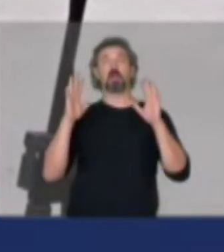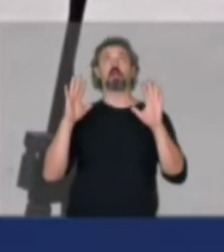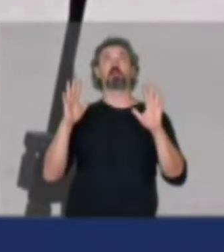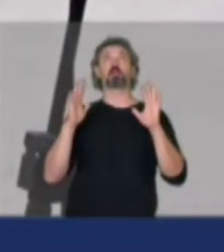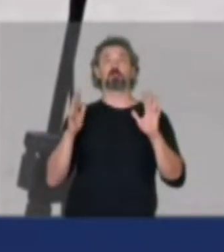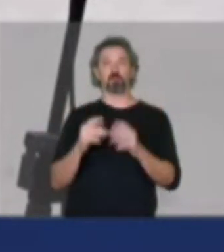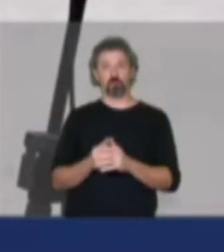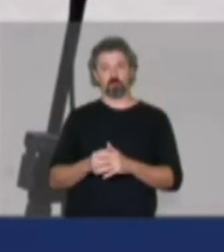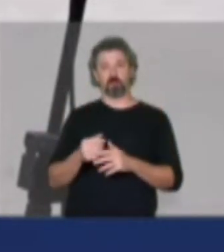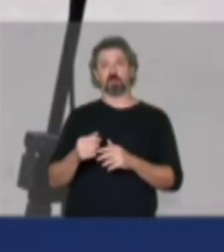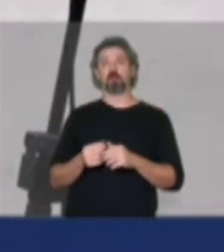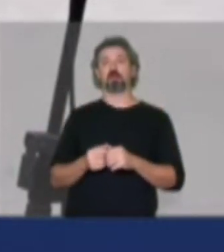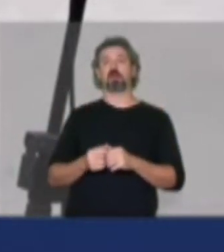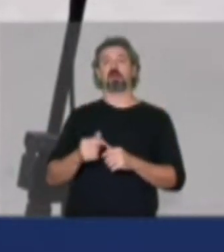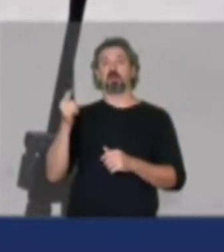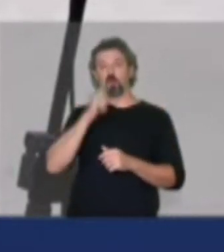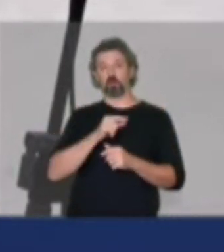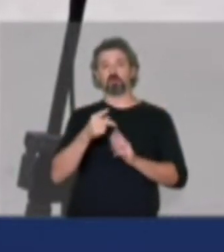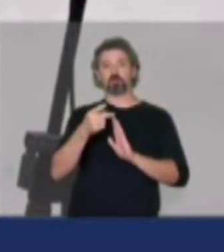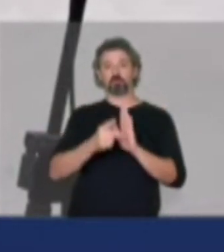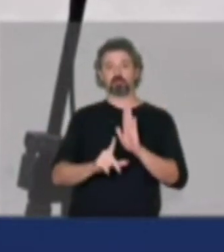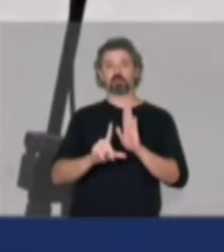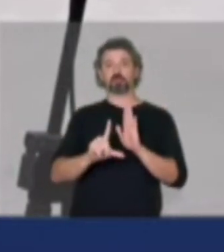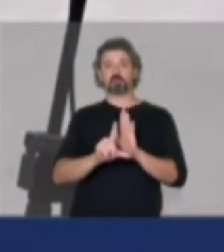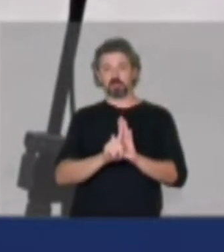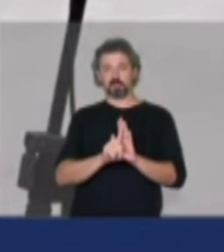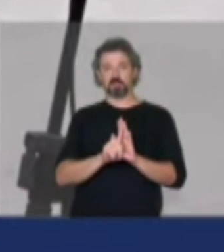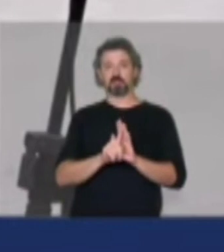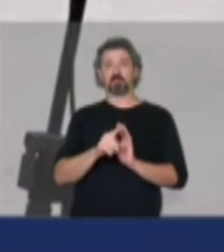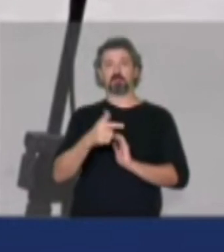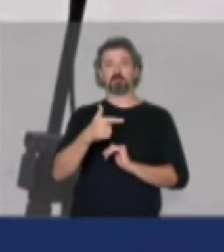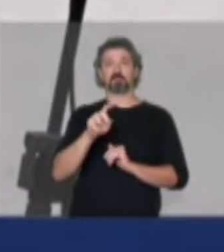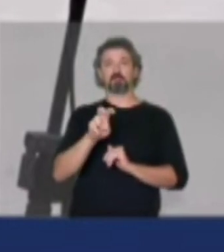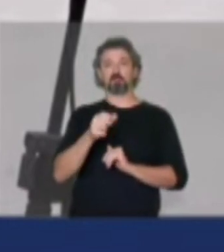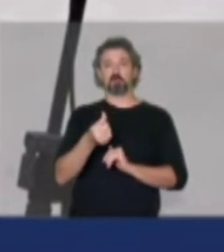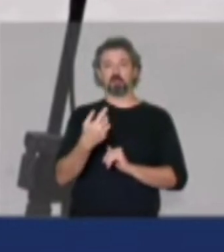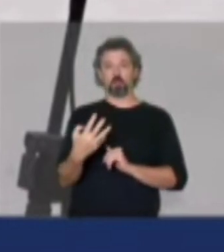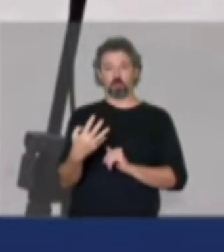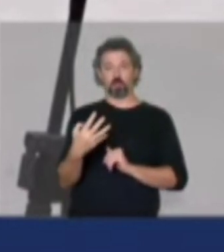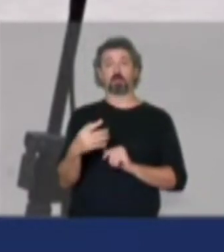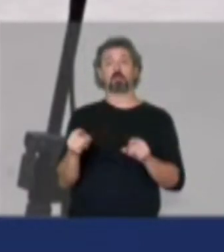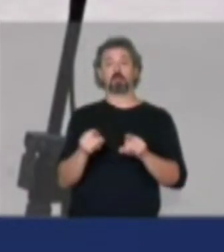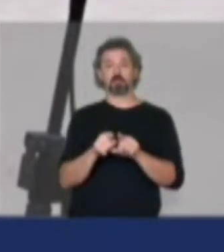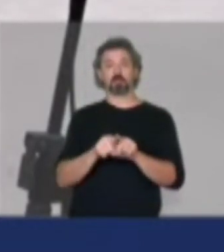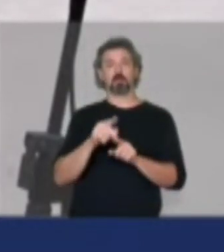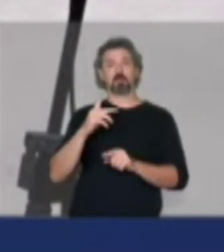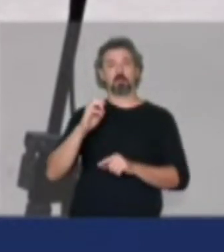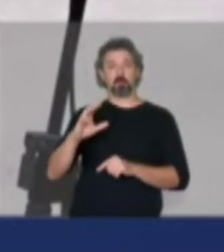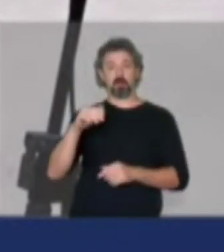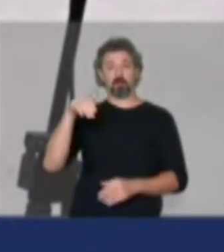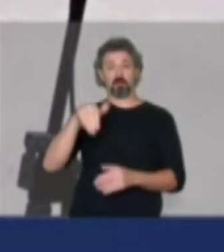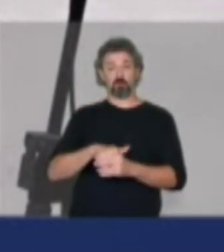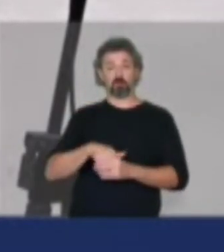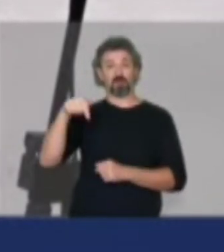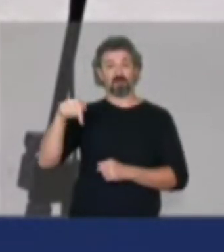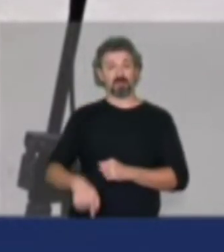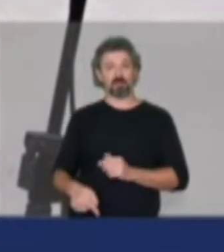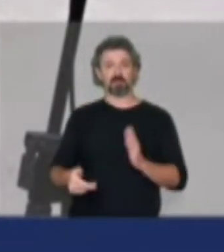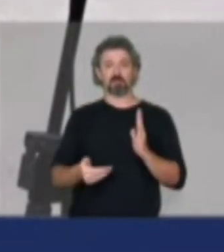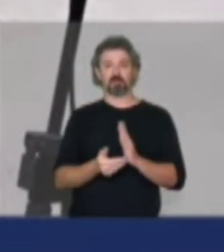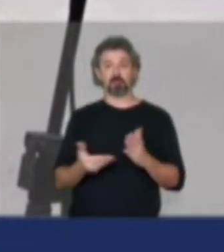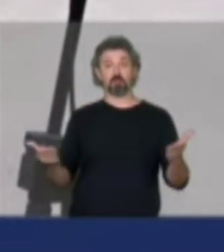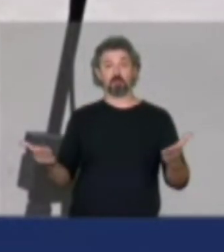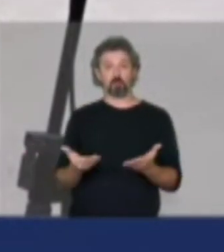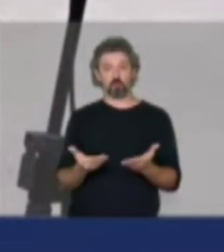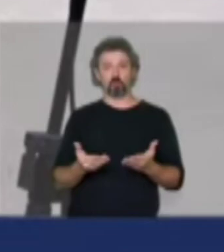a execução do projeto de lei 2564 e da PEC, que foi votada nesta Casa e hoje são